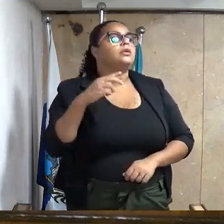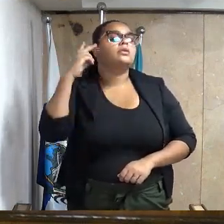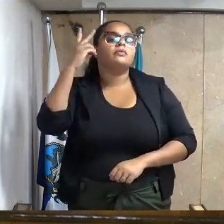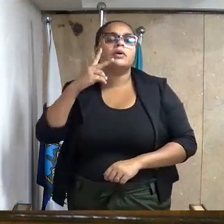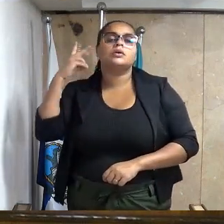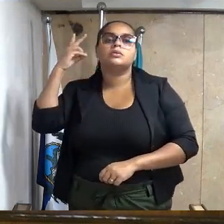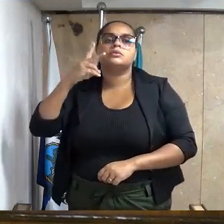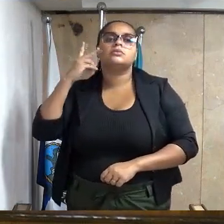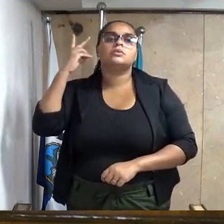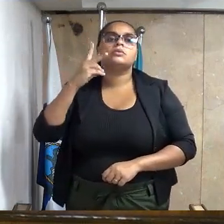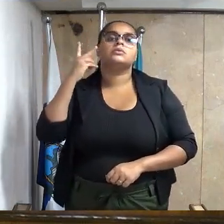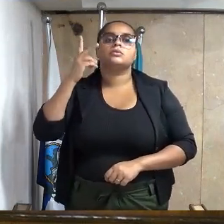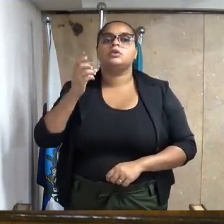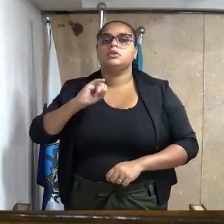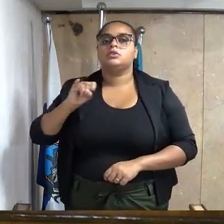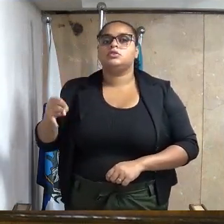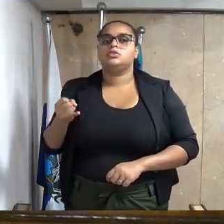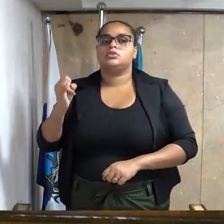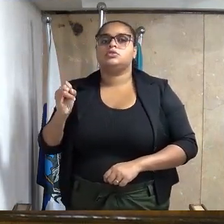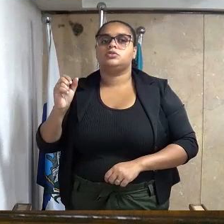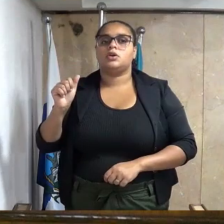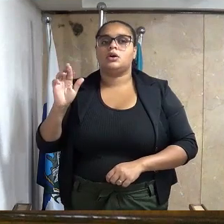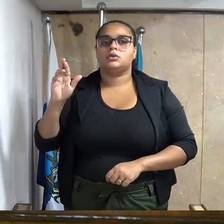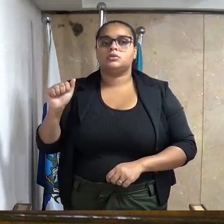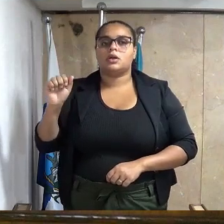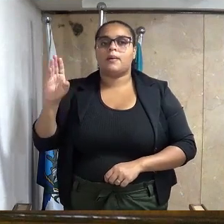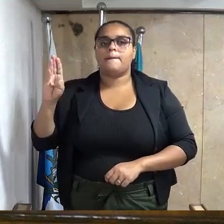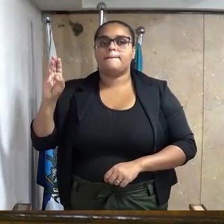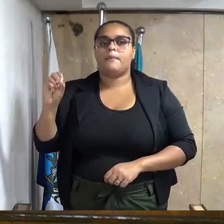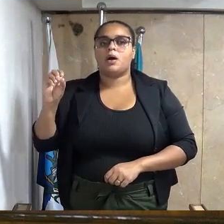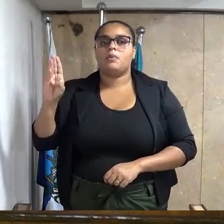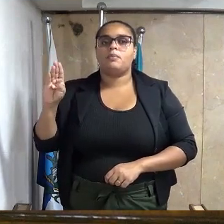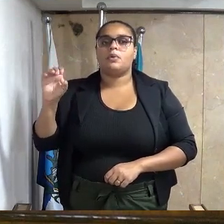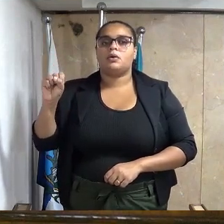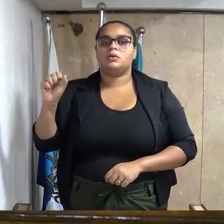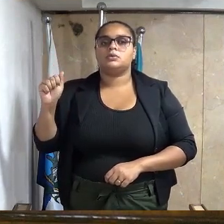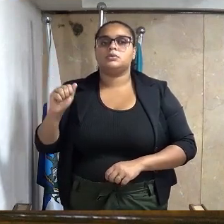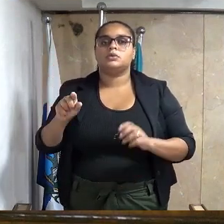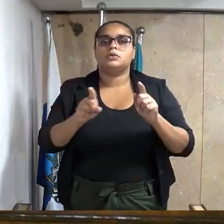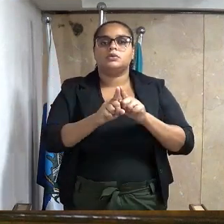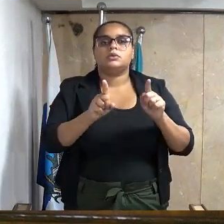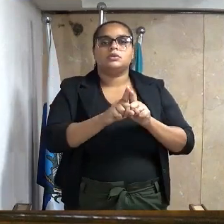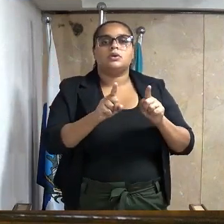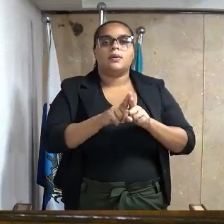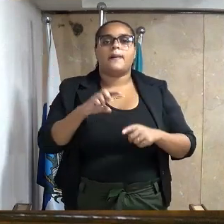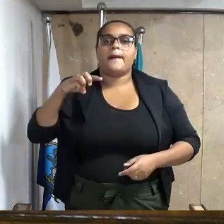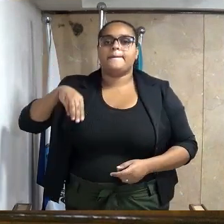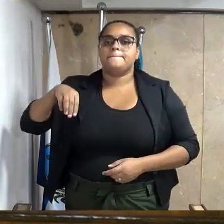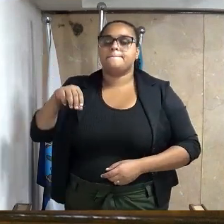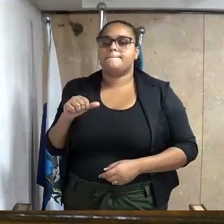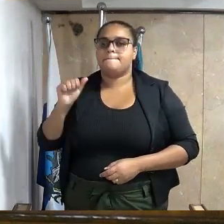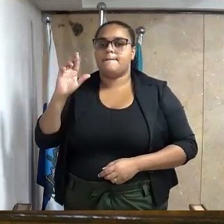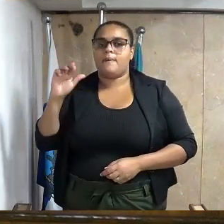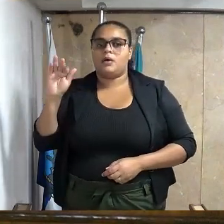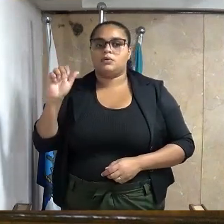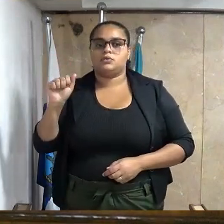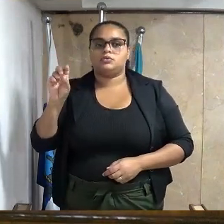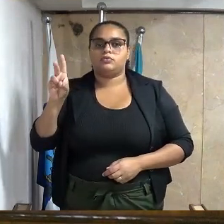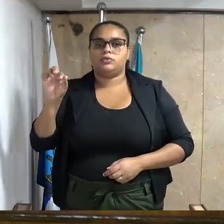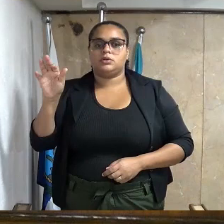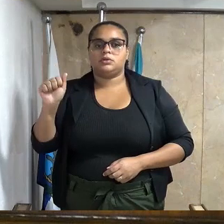vereador, Jackson Wagner dos Santos Barbosa e Marcos Vinícius de Moraes Guimarães,